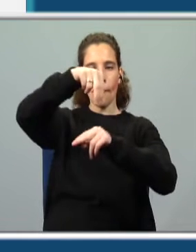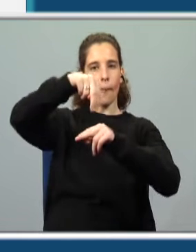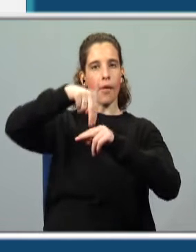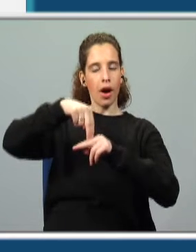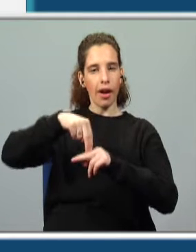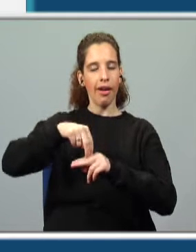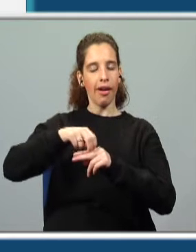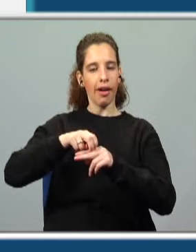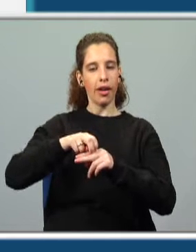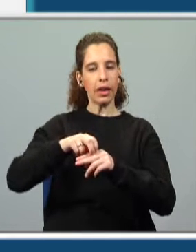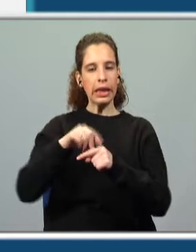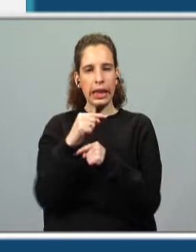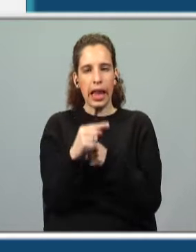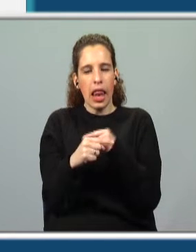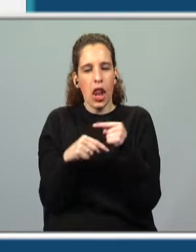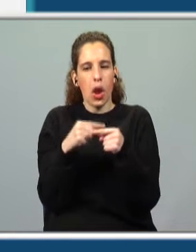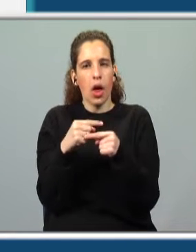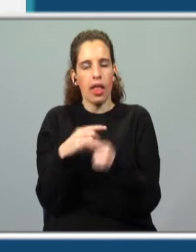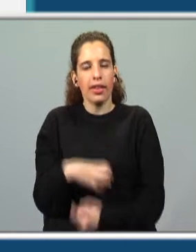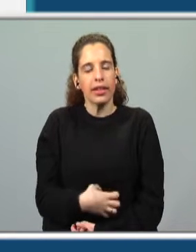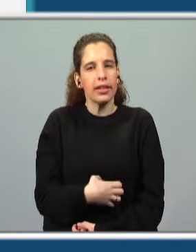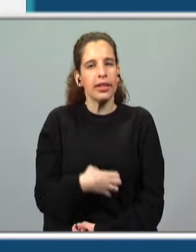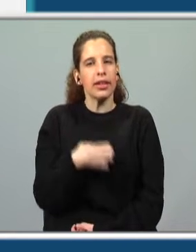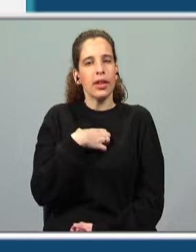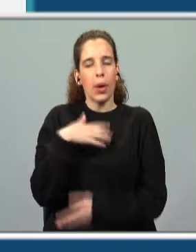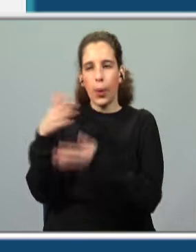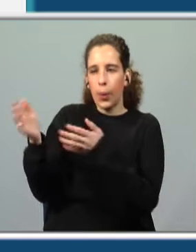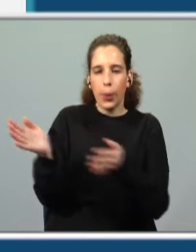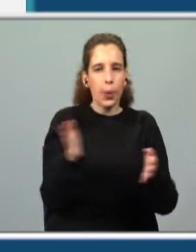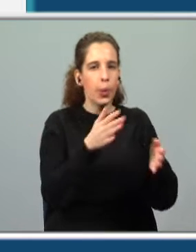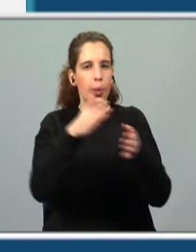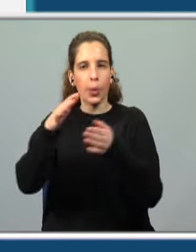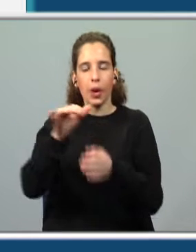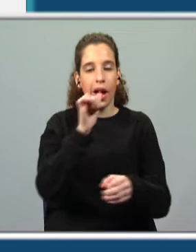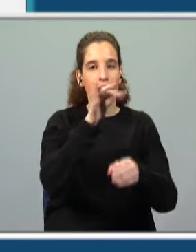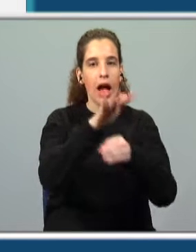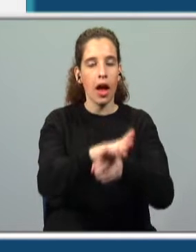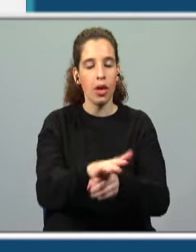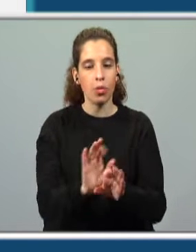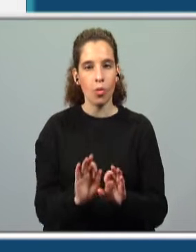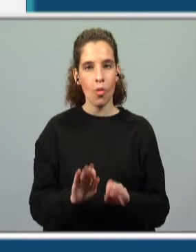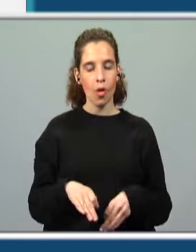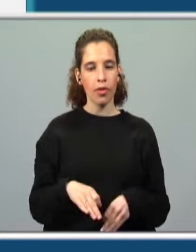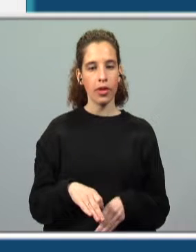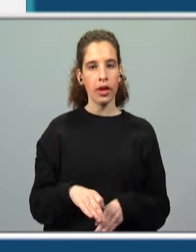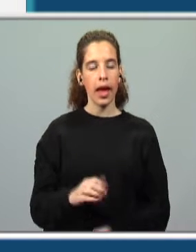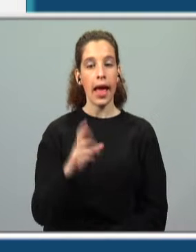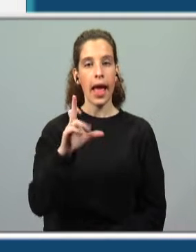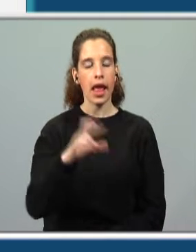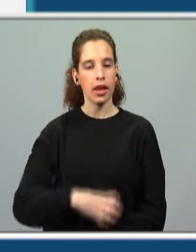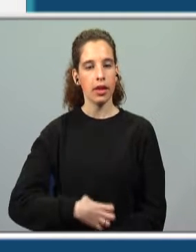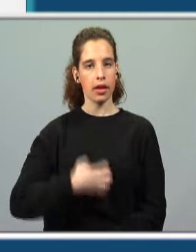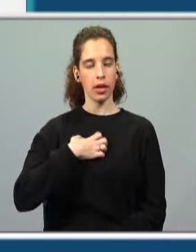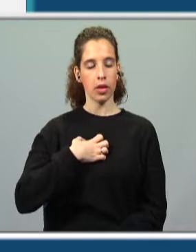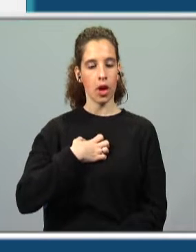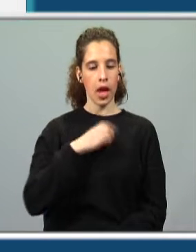própria, enrolada a sentir a brisa do mar. Por fim, sentiu o R, o R